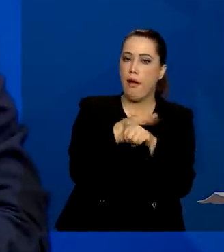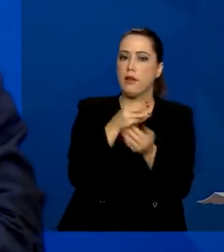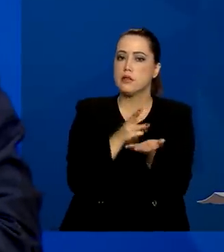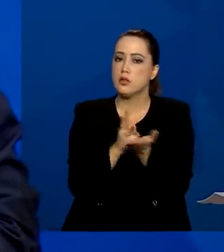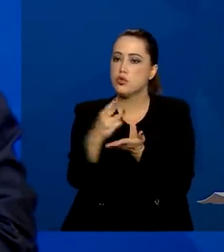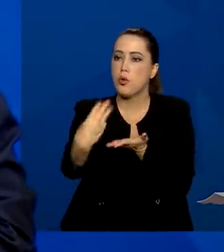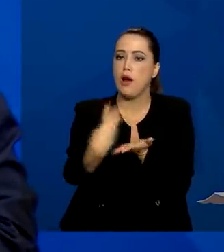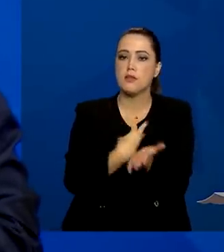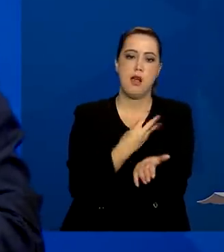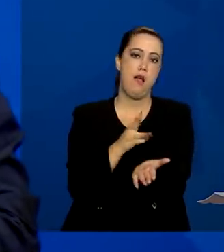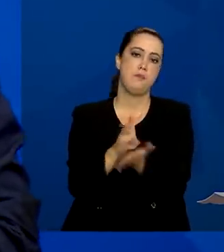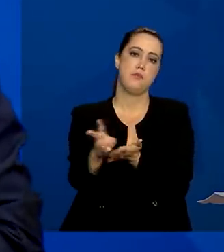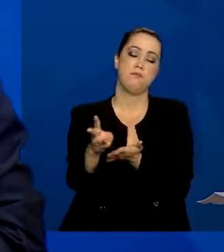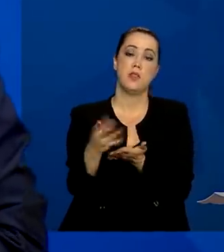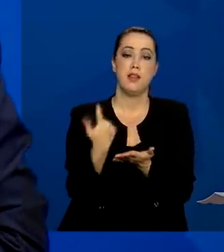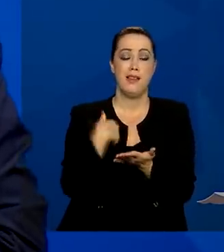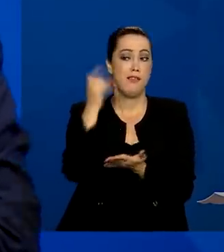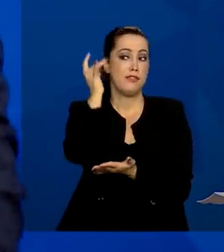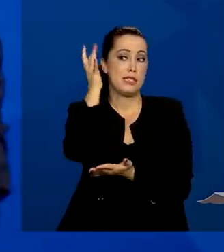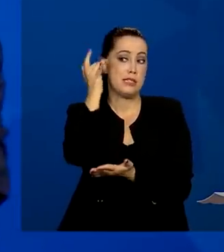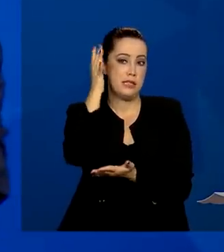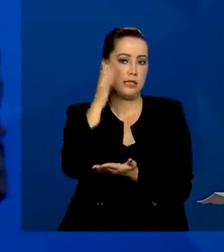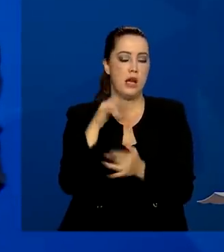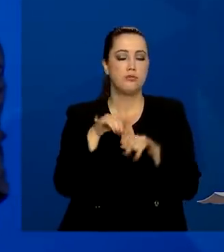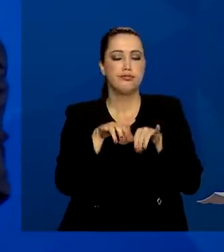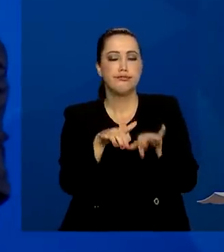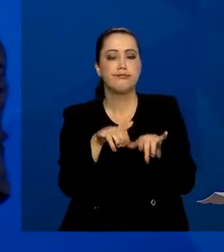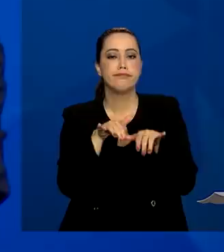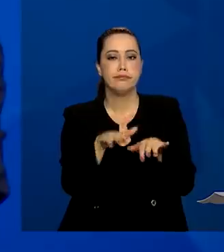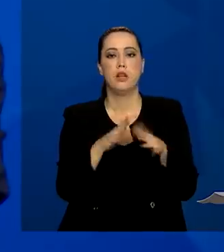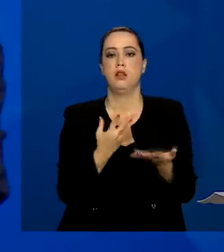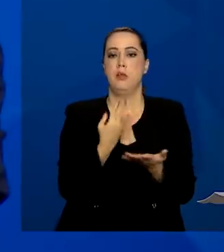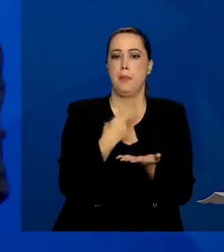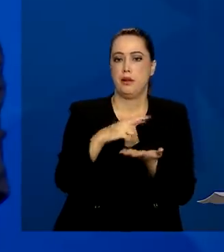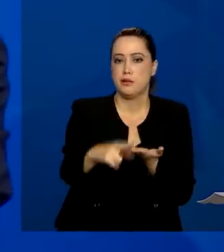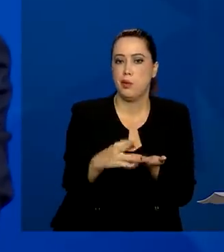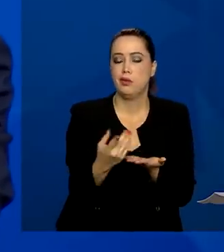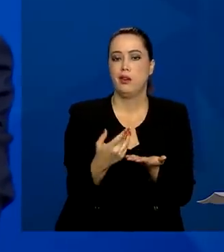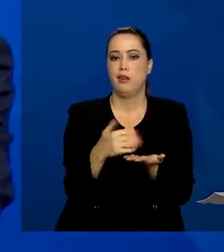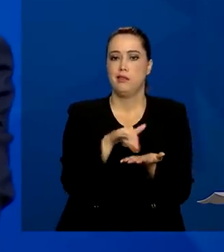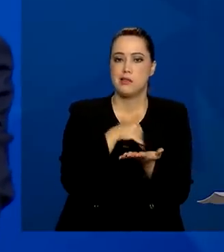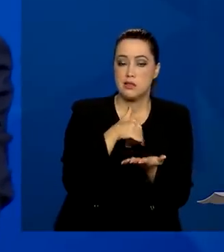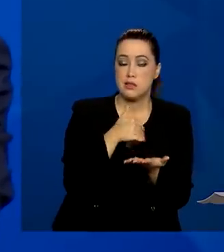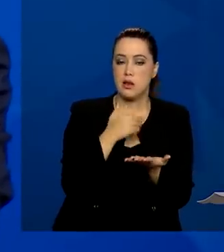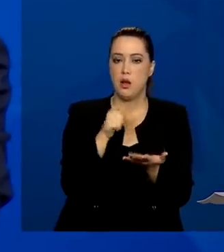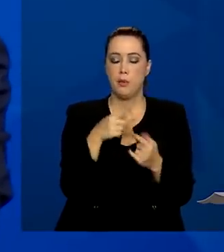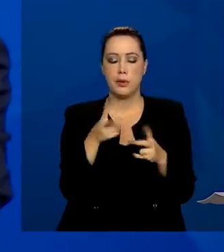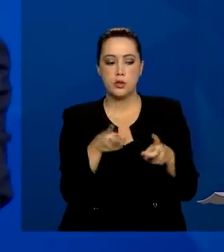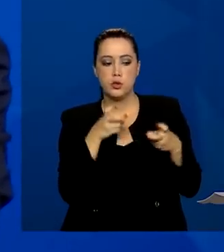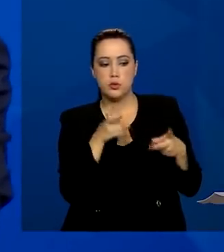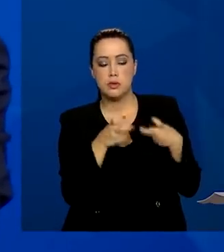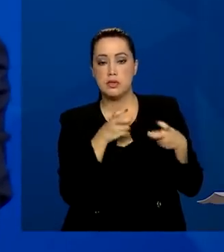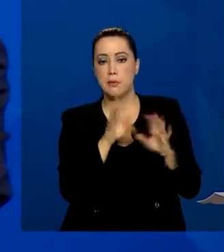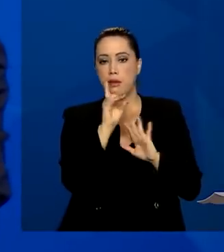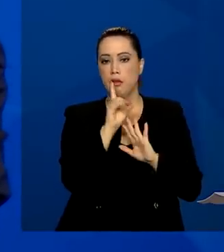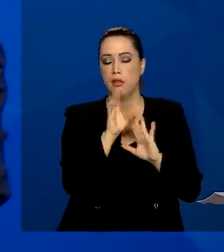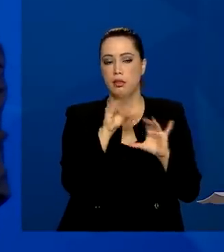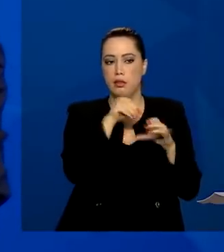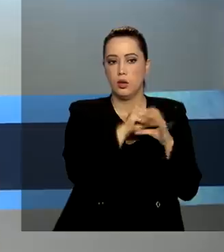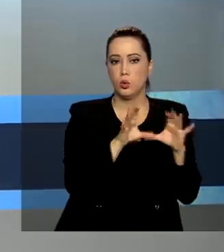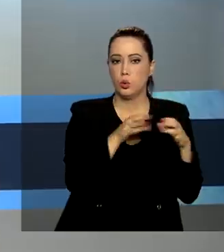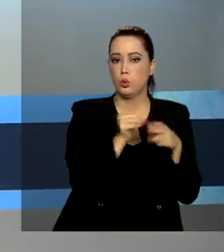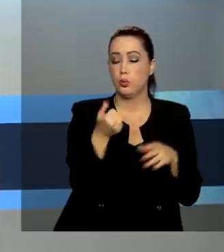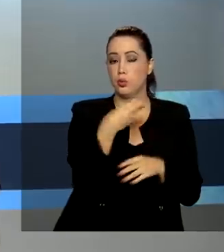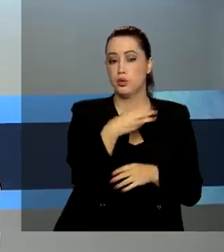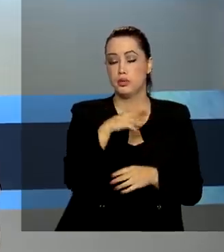facilitada para a pessoa poder preencher, para que a gente possa encontrar os elegíveis dentro deste público.